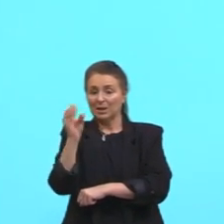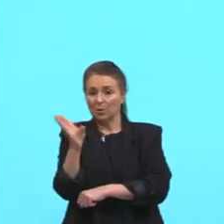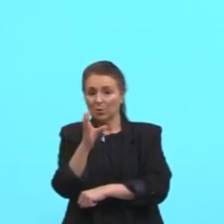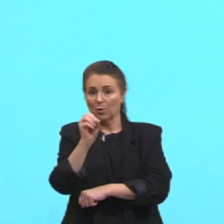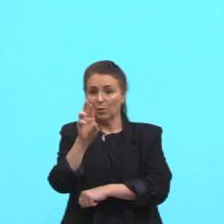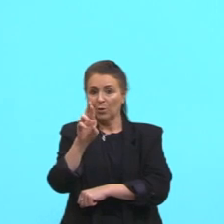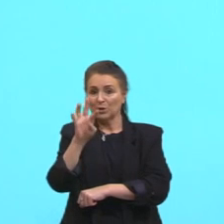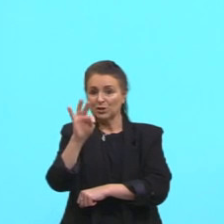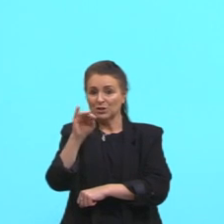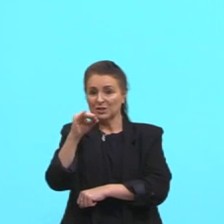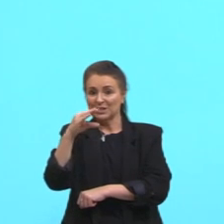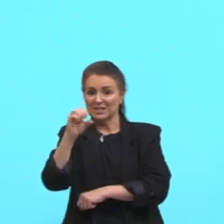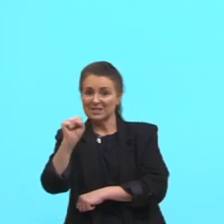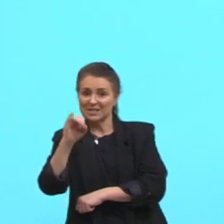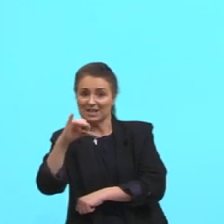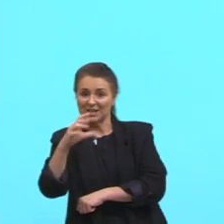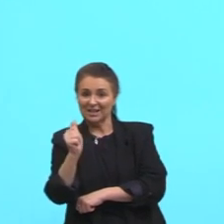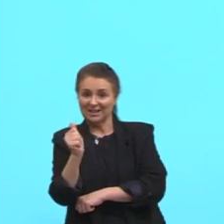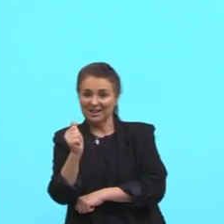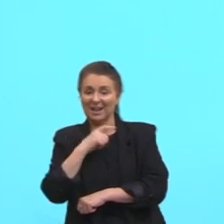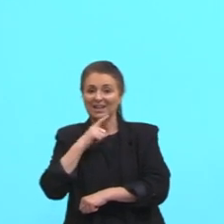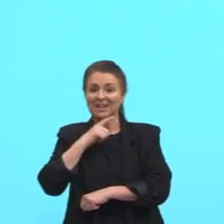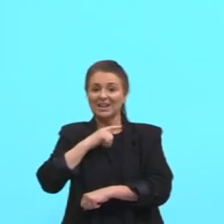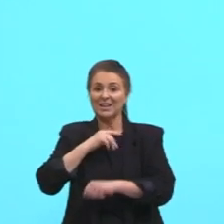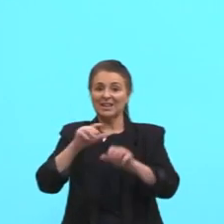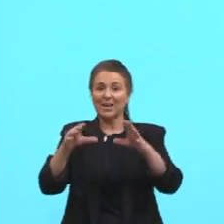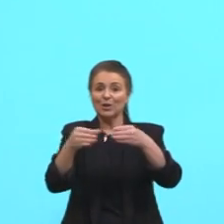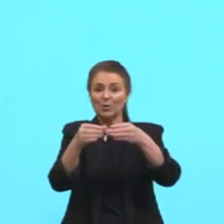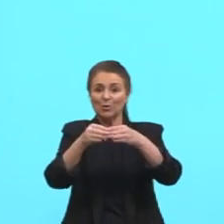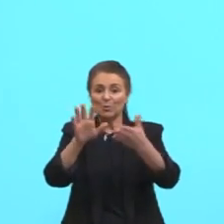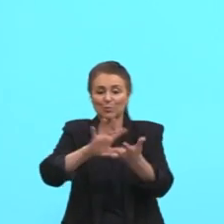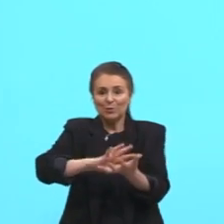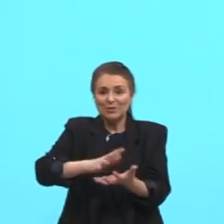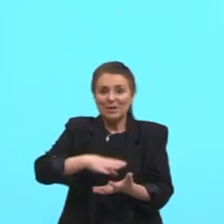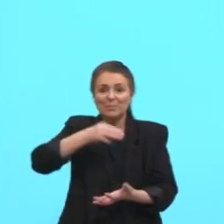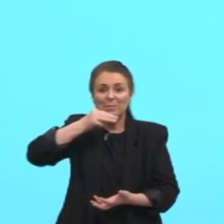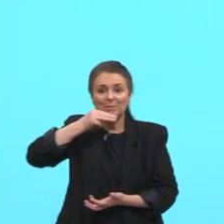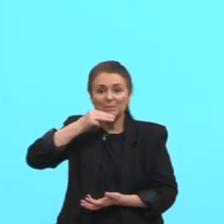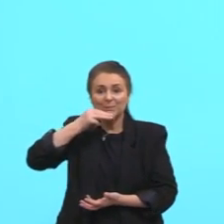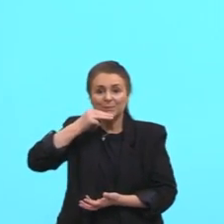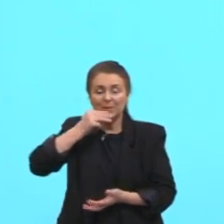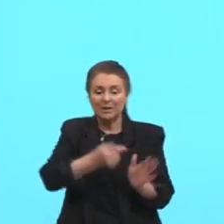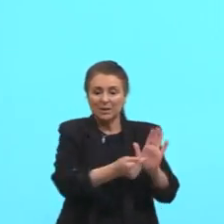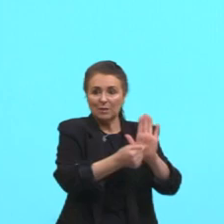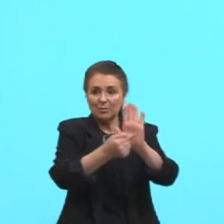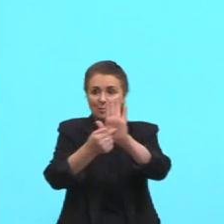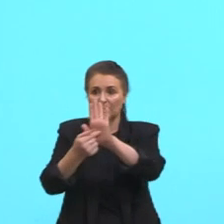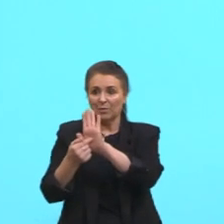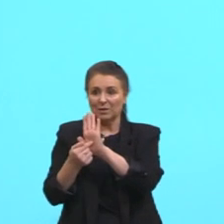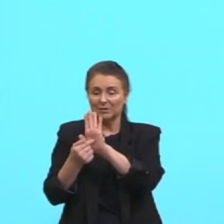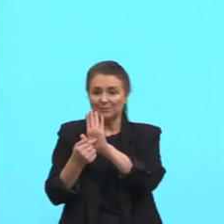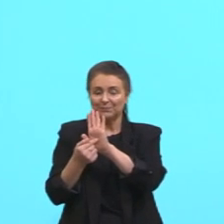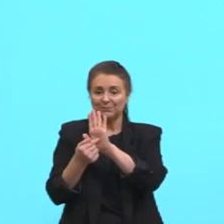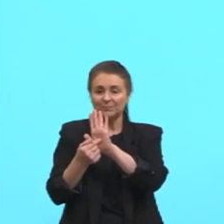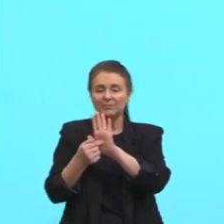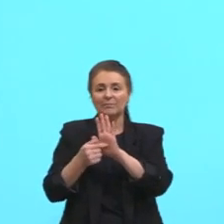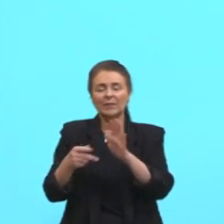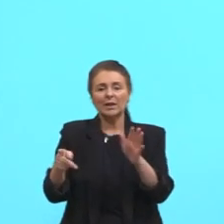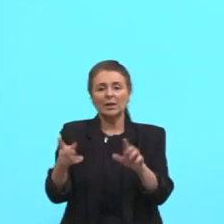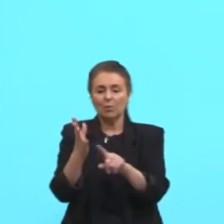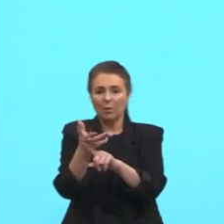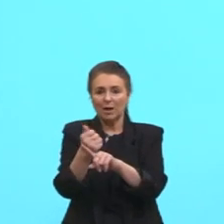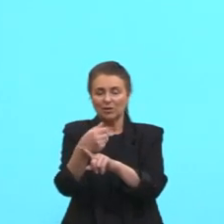lá da escola de samba Mangueira e que faz aqui com a sua arte,